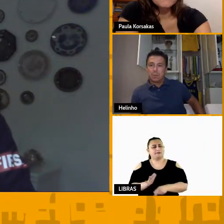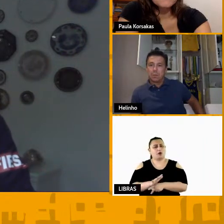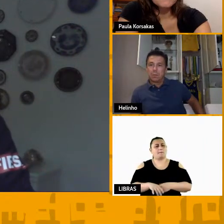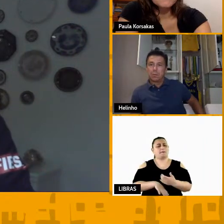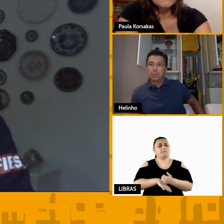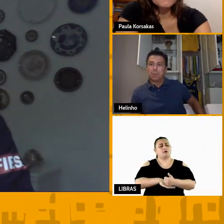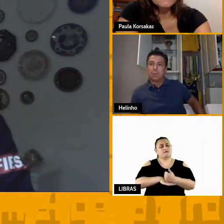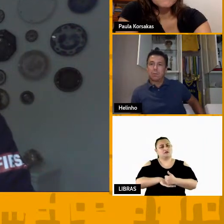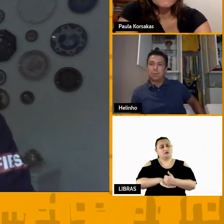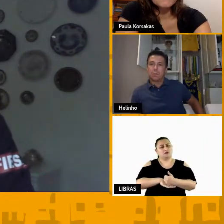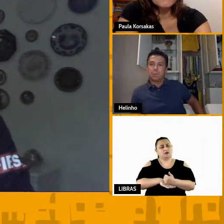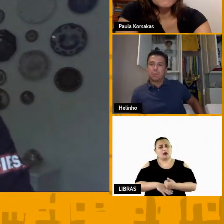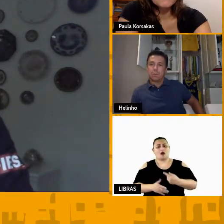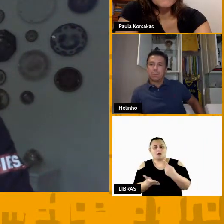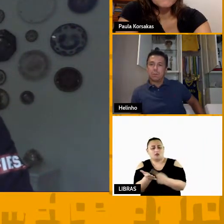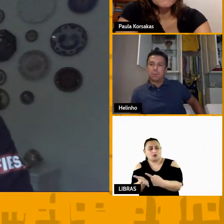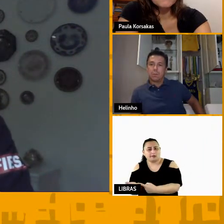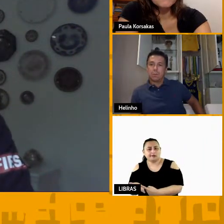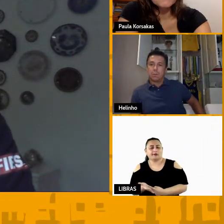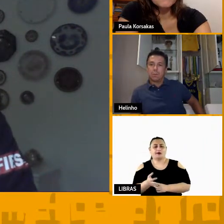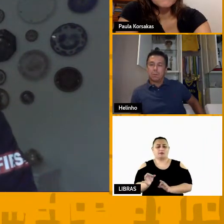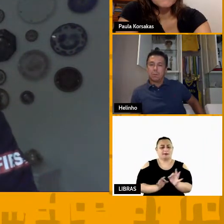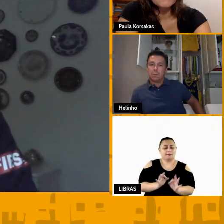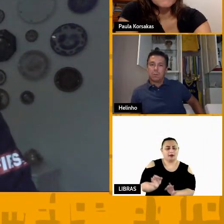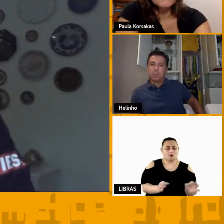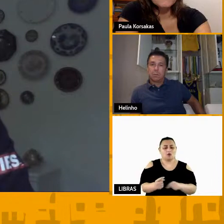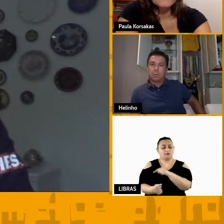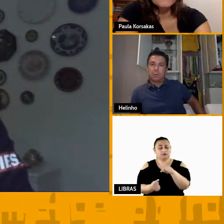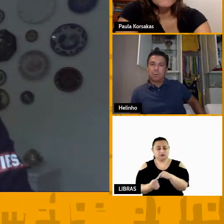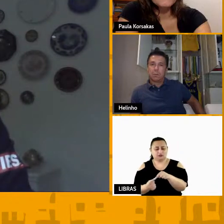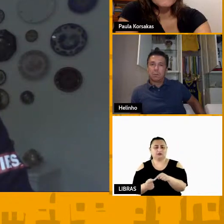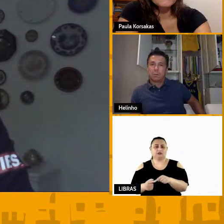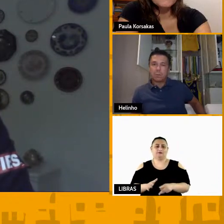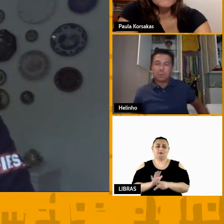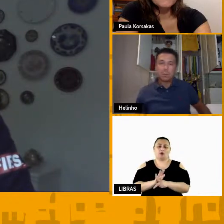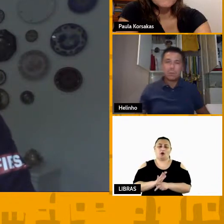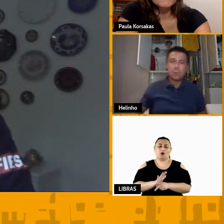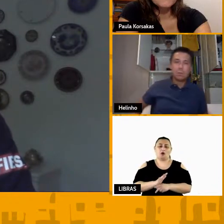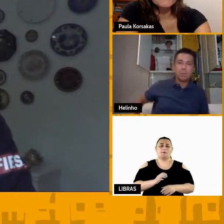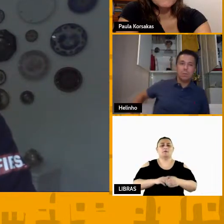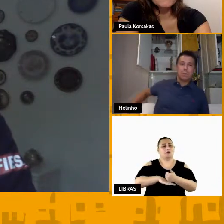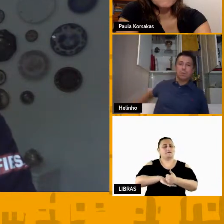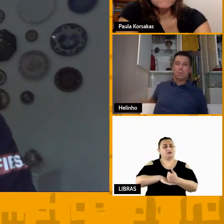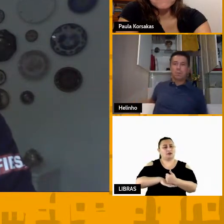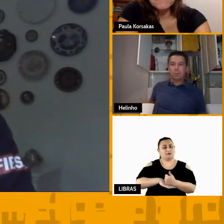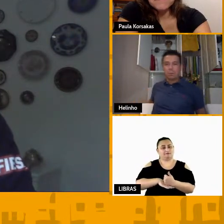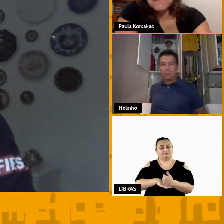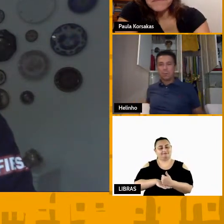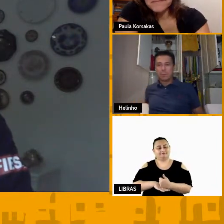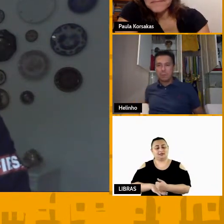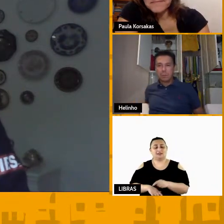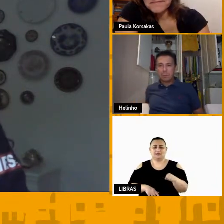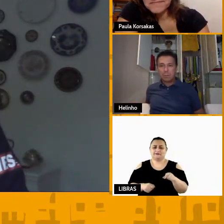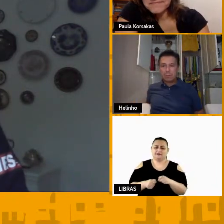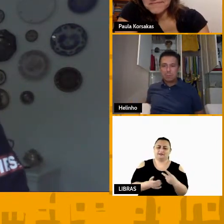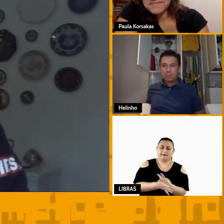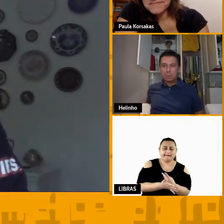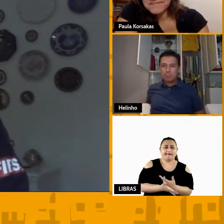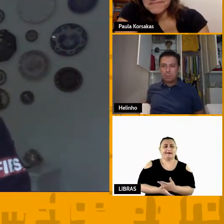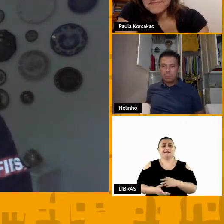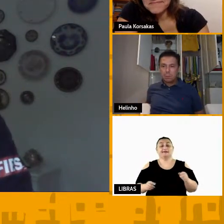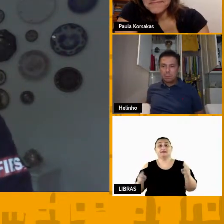combinado do que foi planejado do que a pessoa é capaz de fazer e do que não está executando ou se está